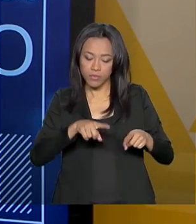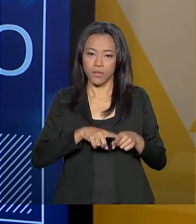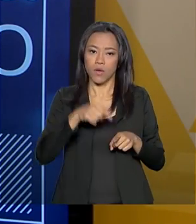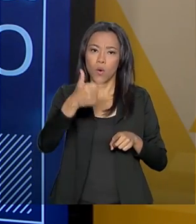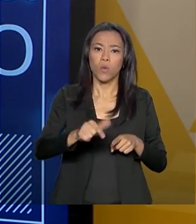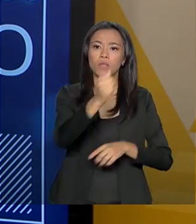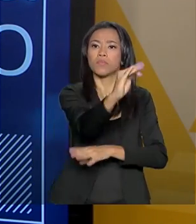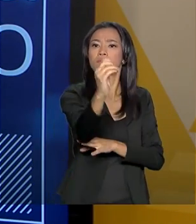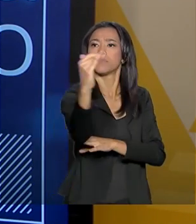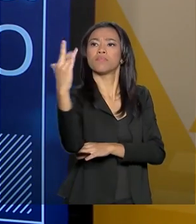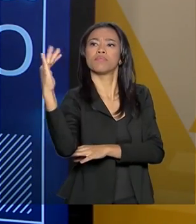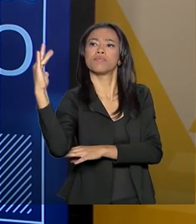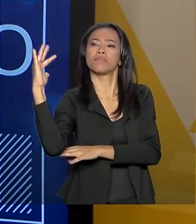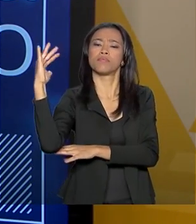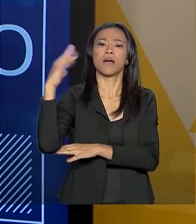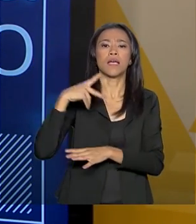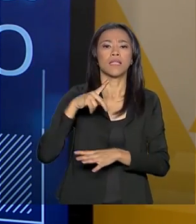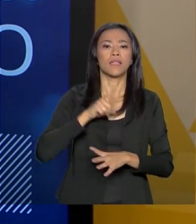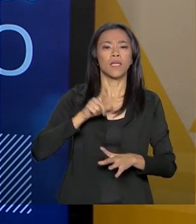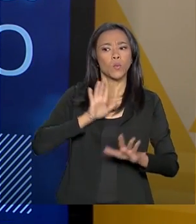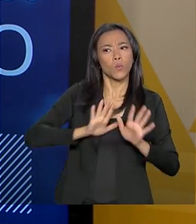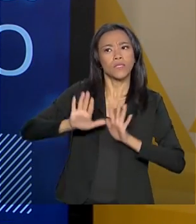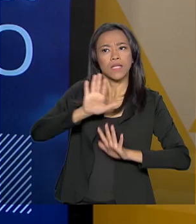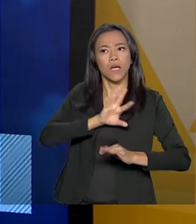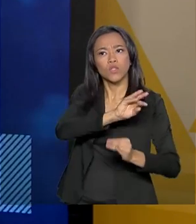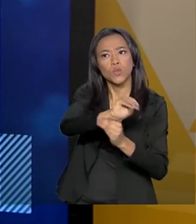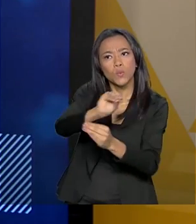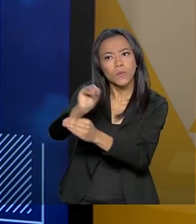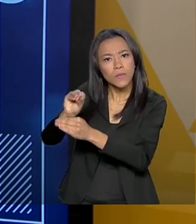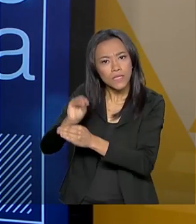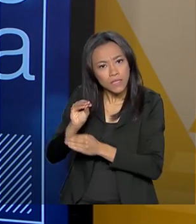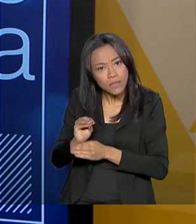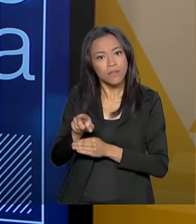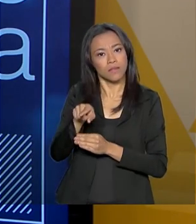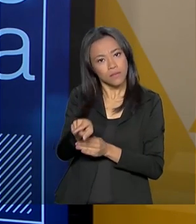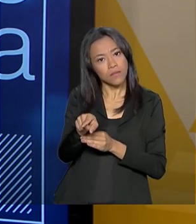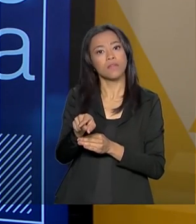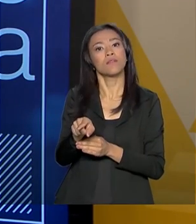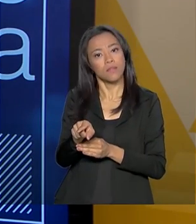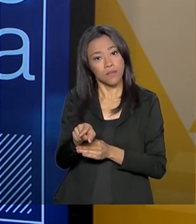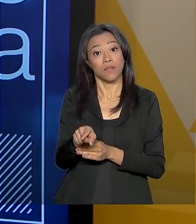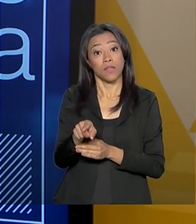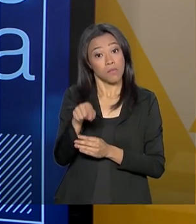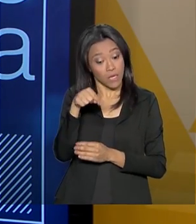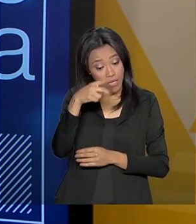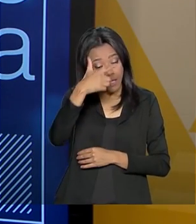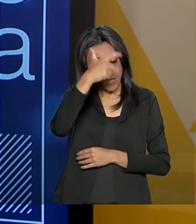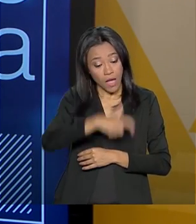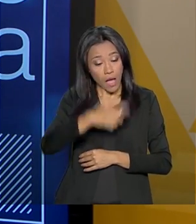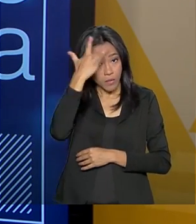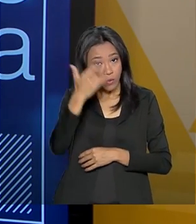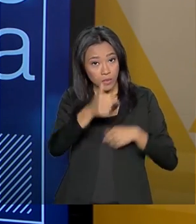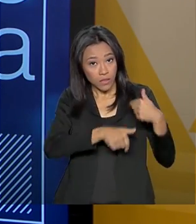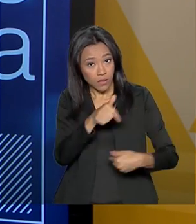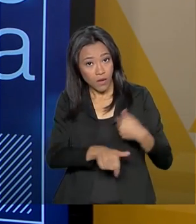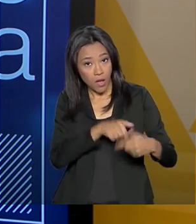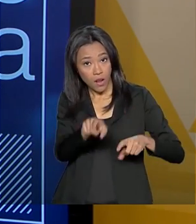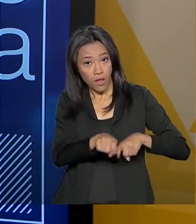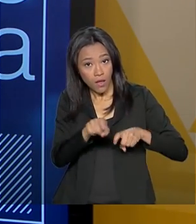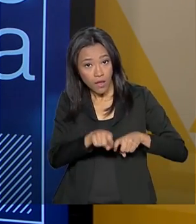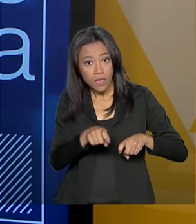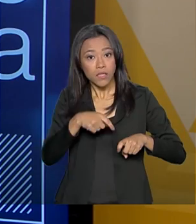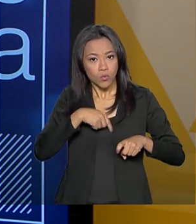Isso faz conservar aquele ambiente para proteger e para que o agricultor, tendo essa